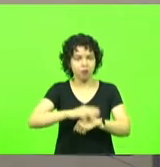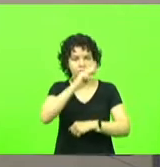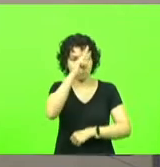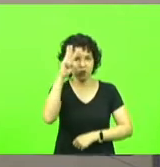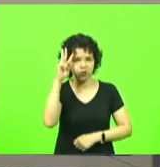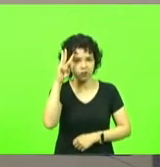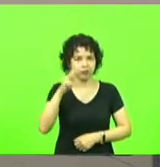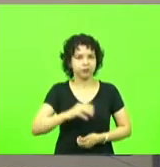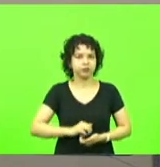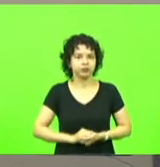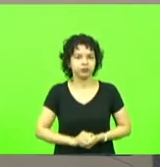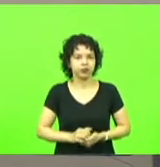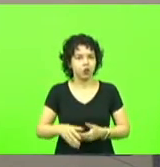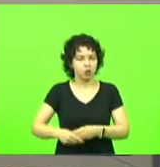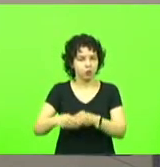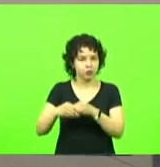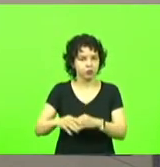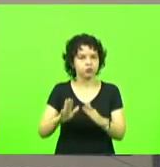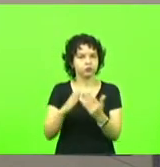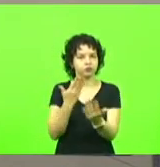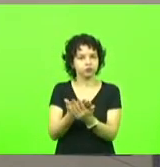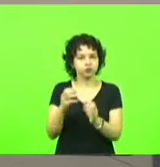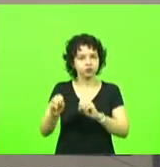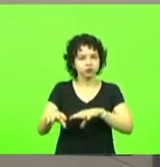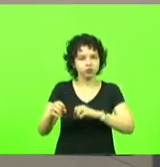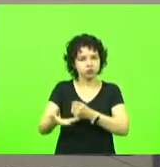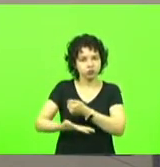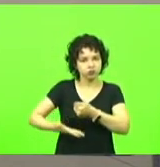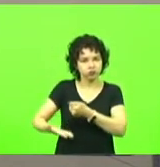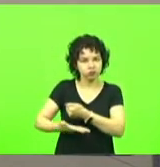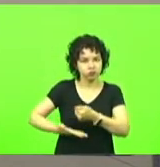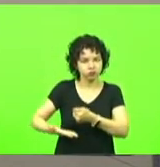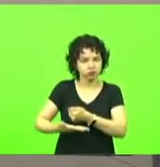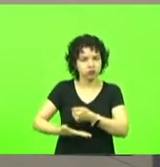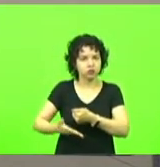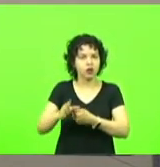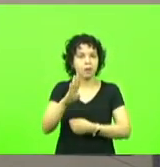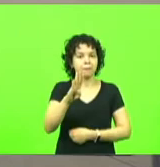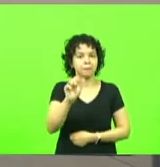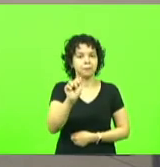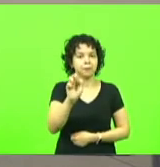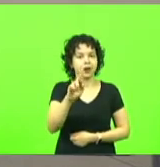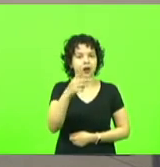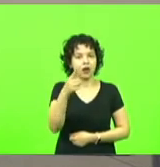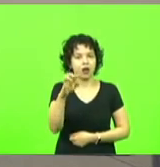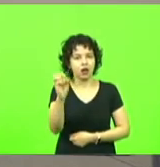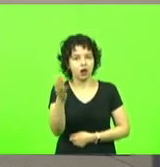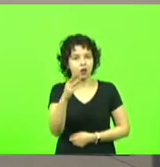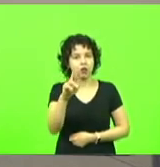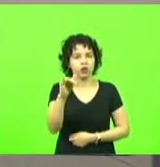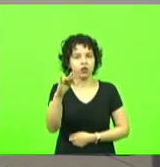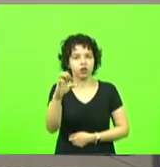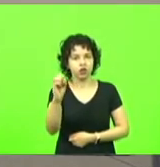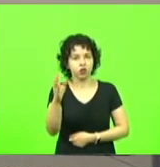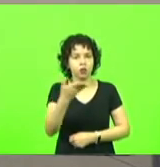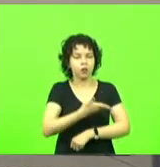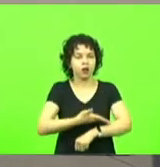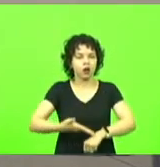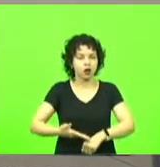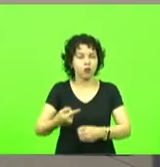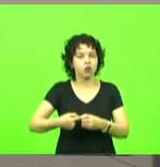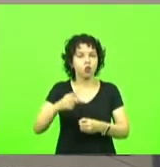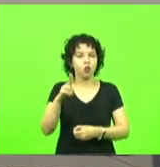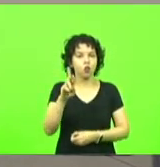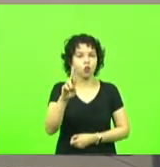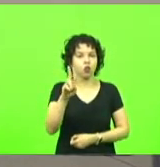cumprimentando a escola de educação básica Barão do Rio Branco no município de Uruçanga pelos